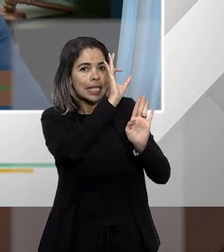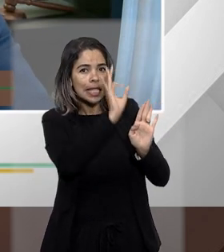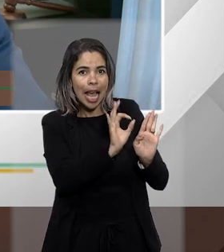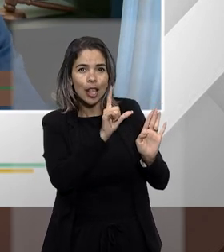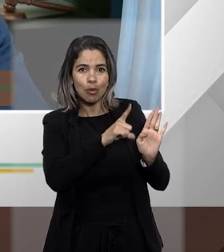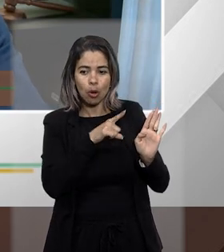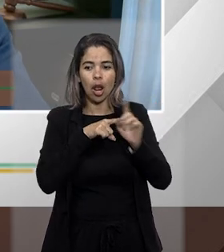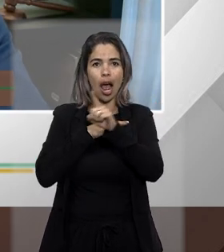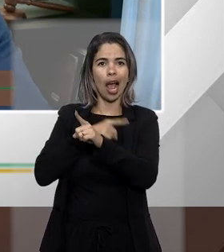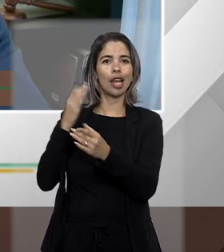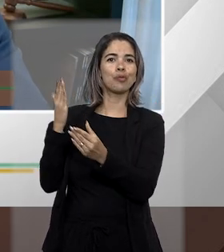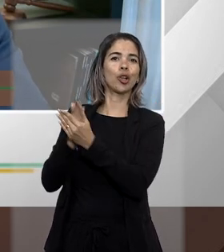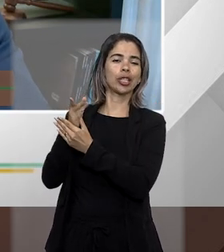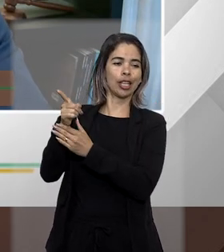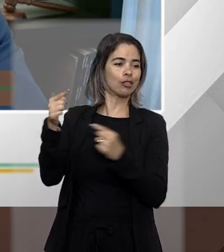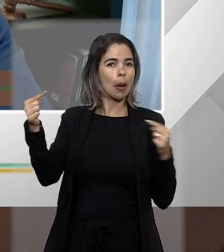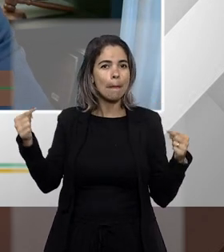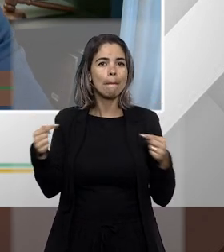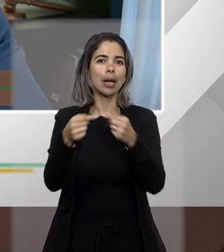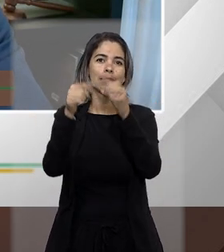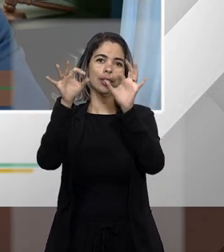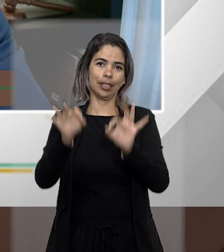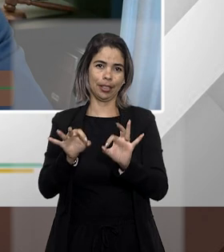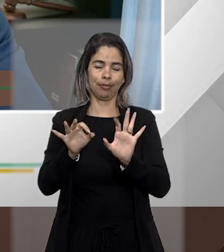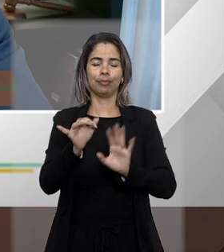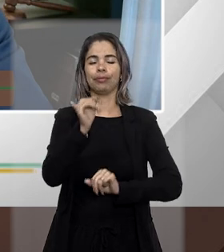por exemplo em matéria tributária da união